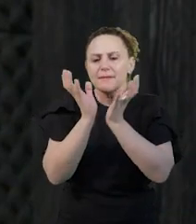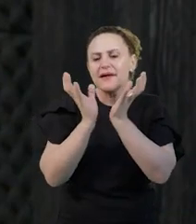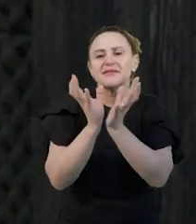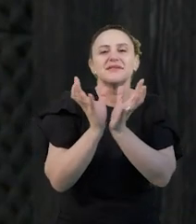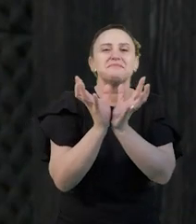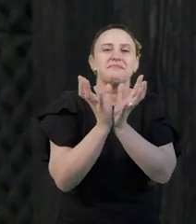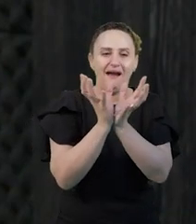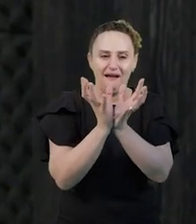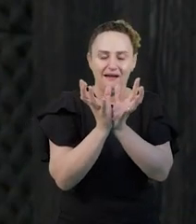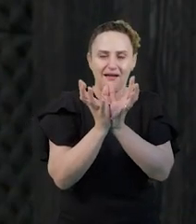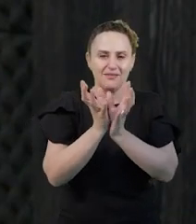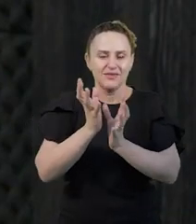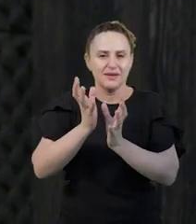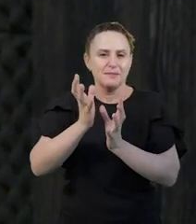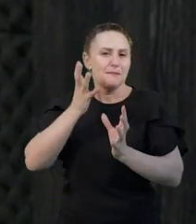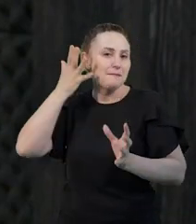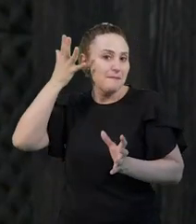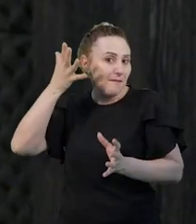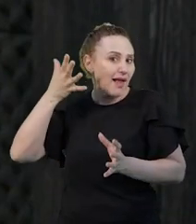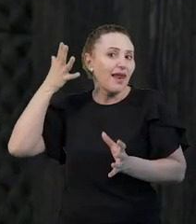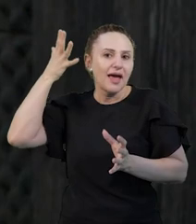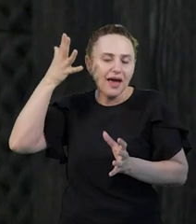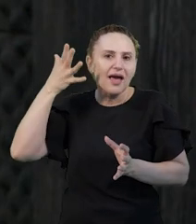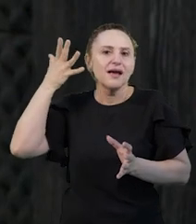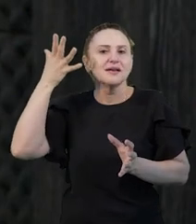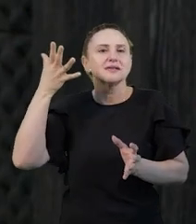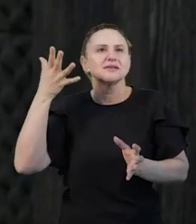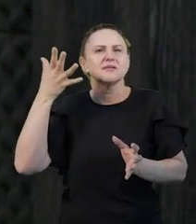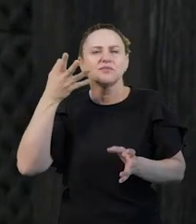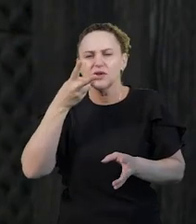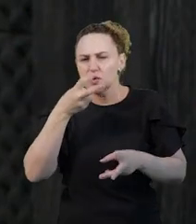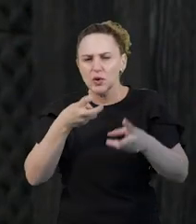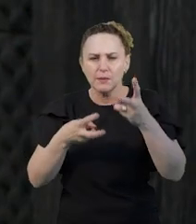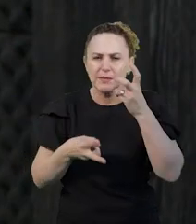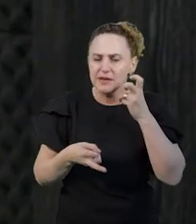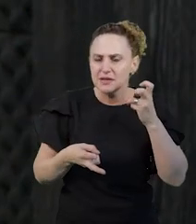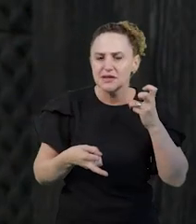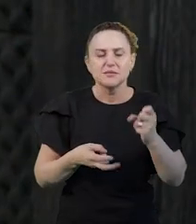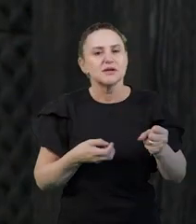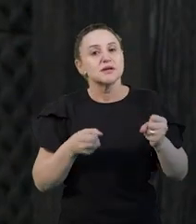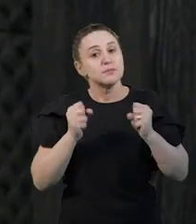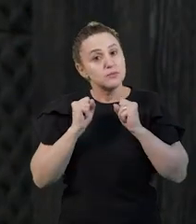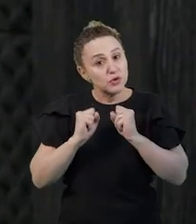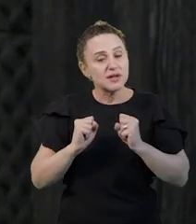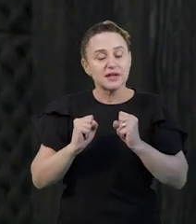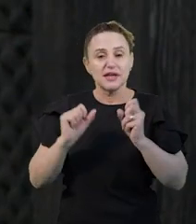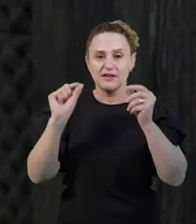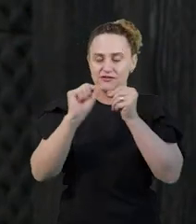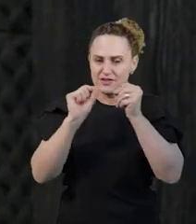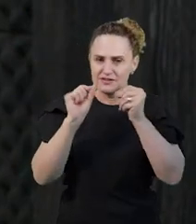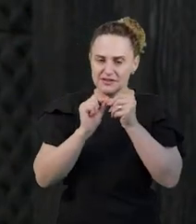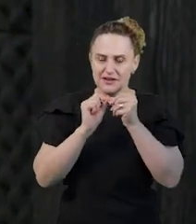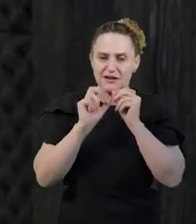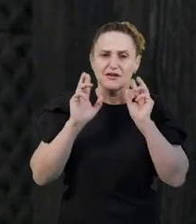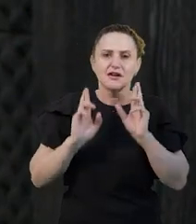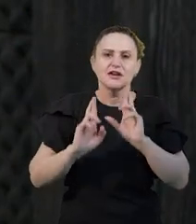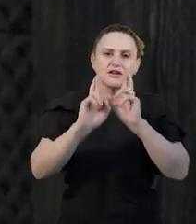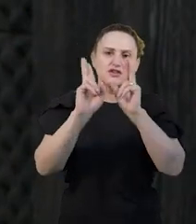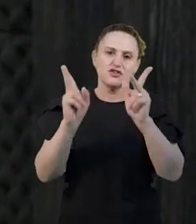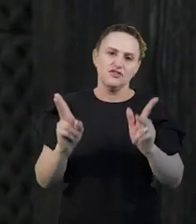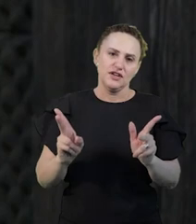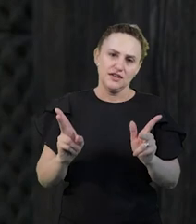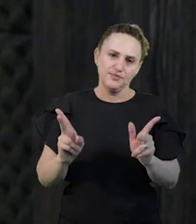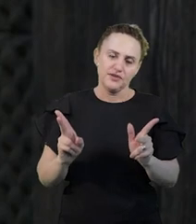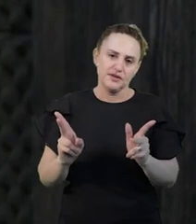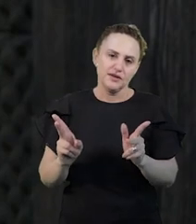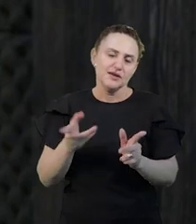tinha visto que era algo que poderia ter potencial para fazer aquilo que eu gostaria, que era de melhorar